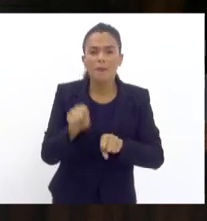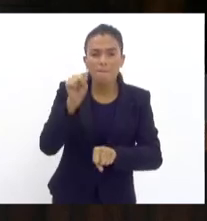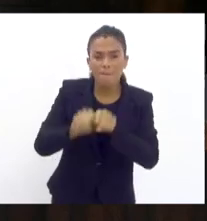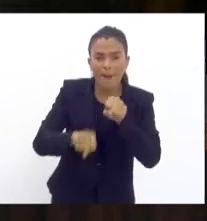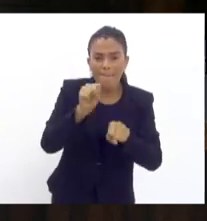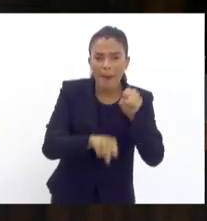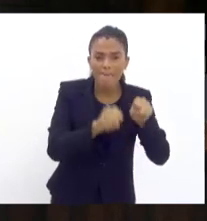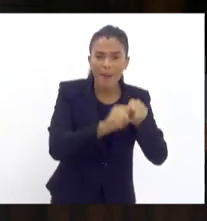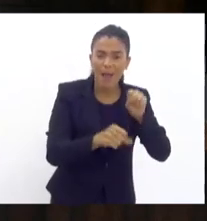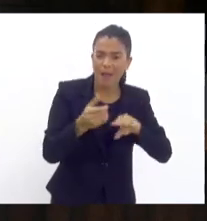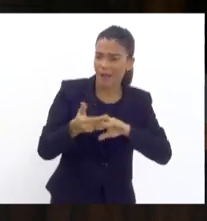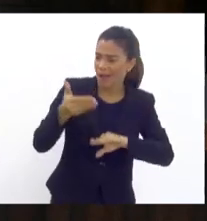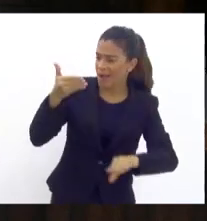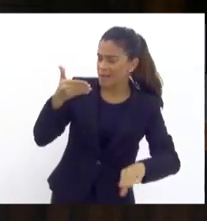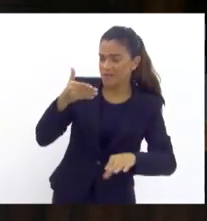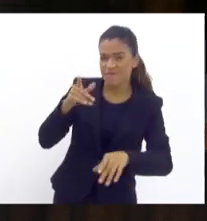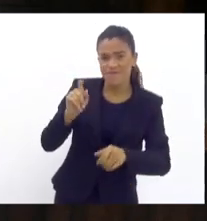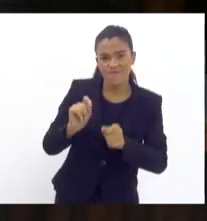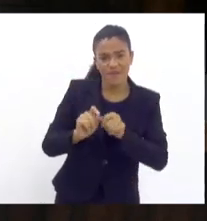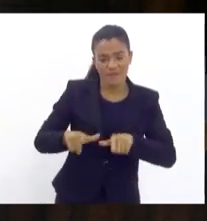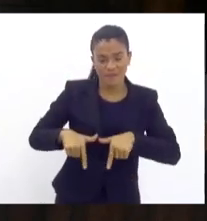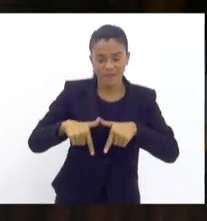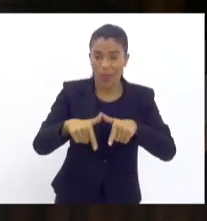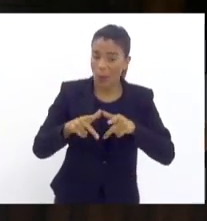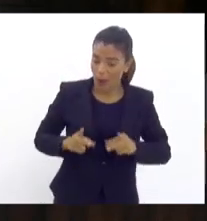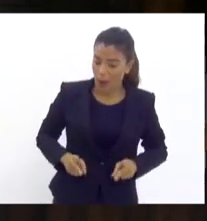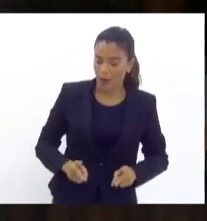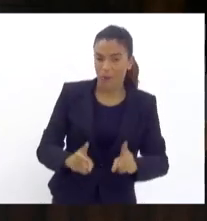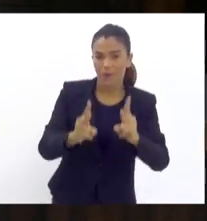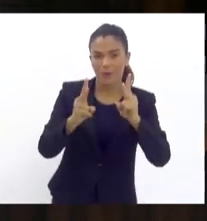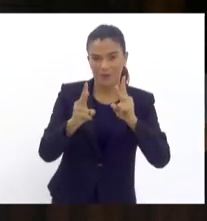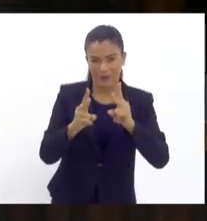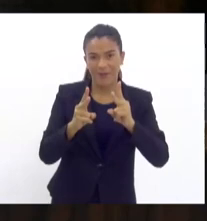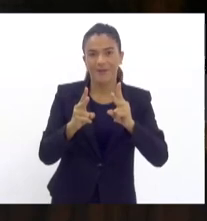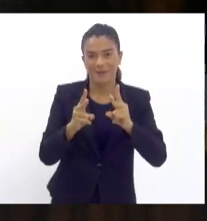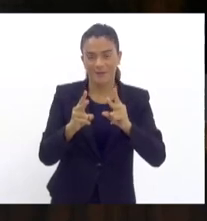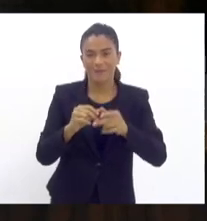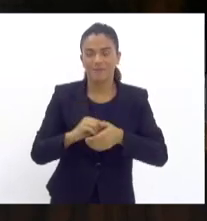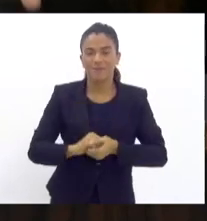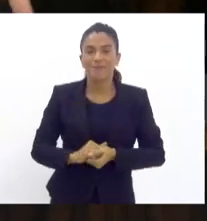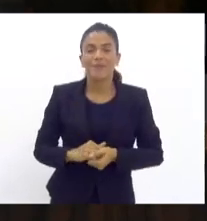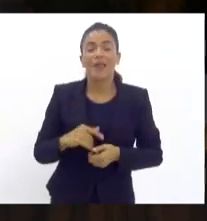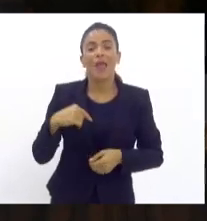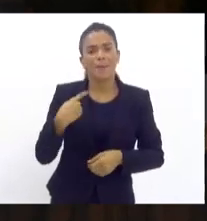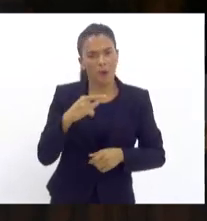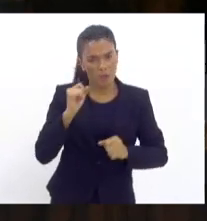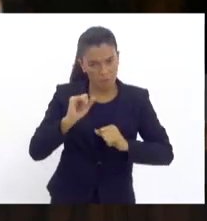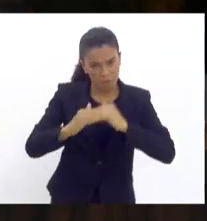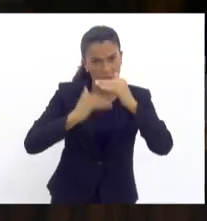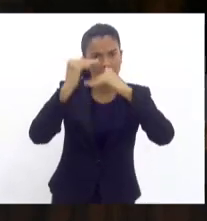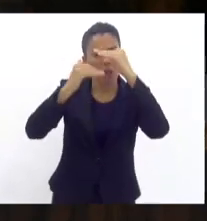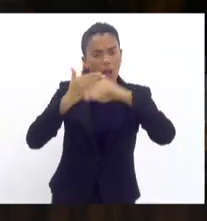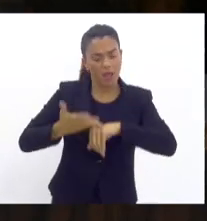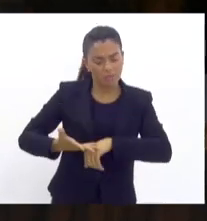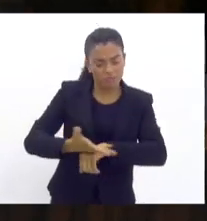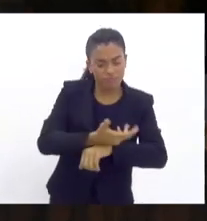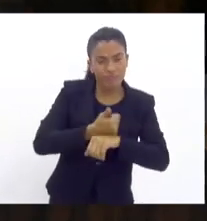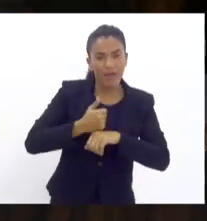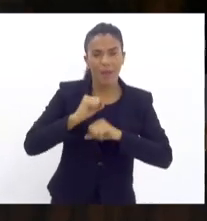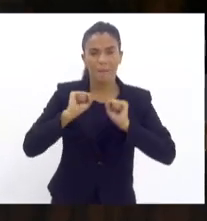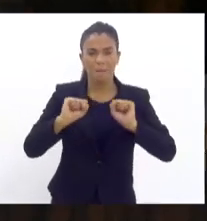aquilo que já foi feito não é uma ruptura é uma continuidade e toda continuidade pode ser melhorada aperfeiçoada